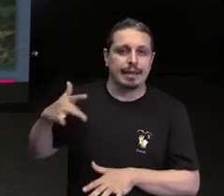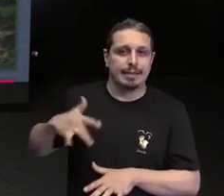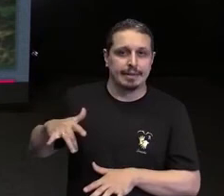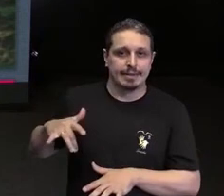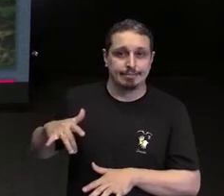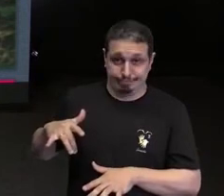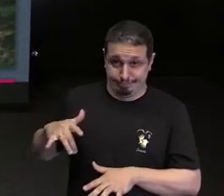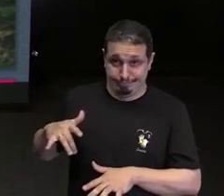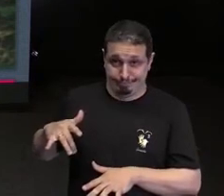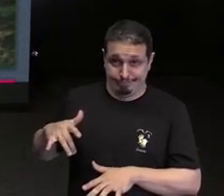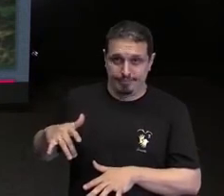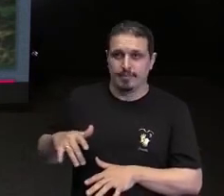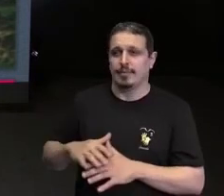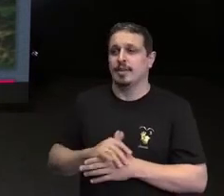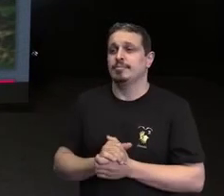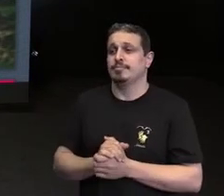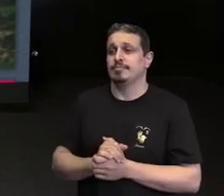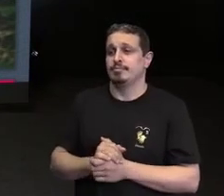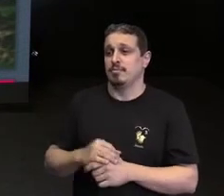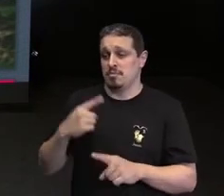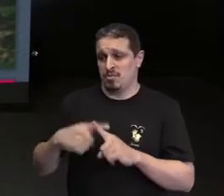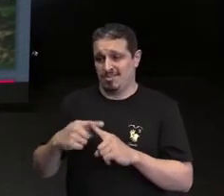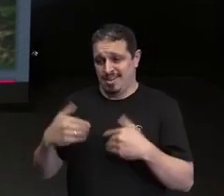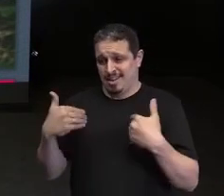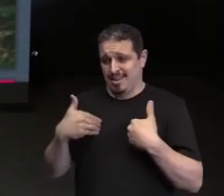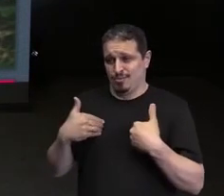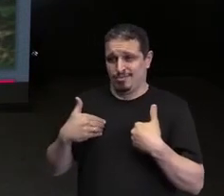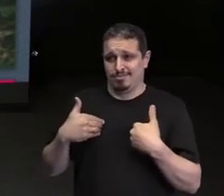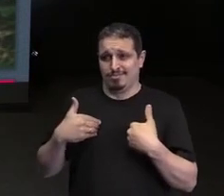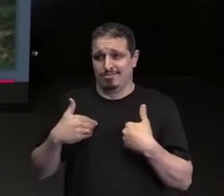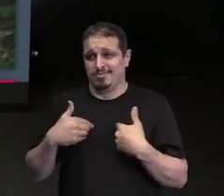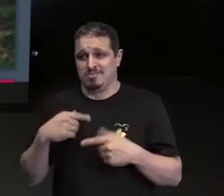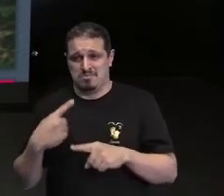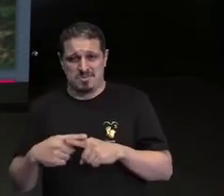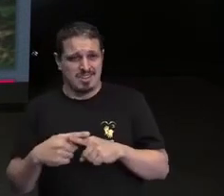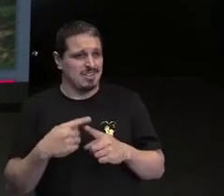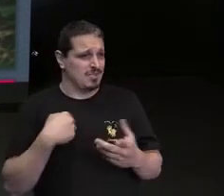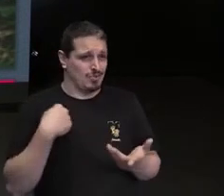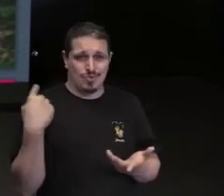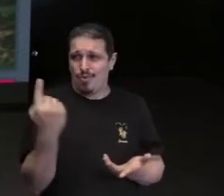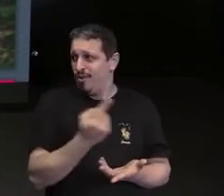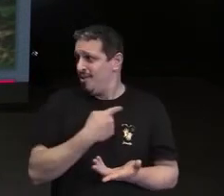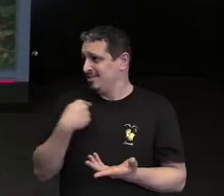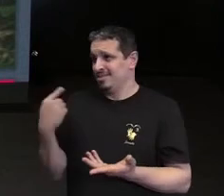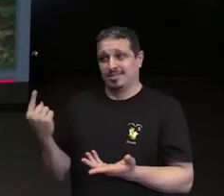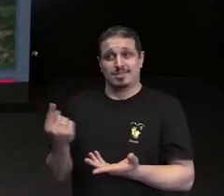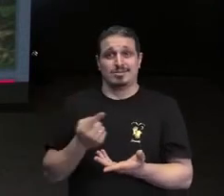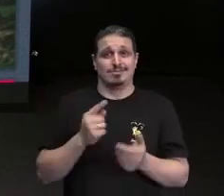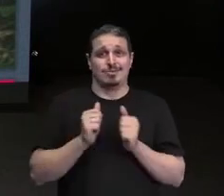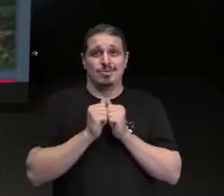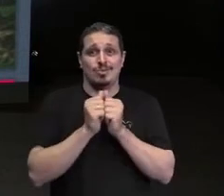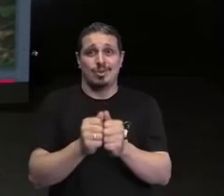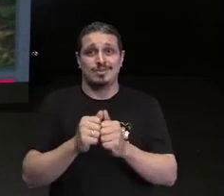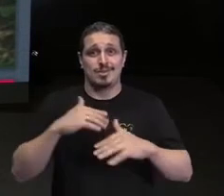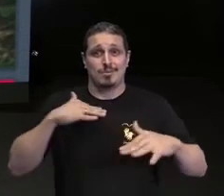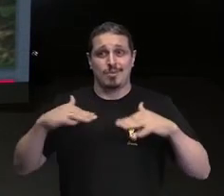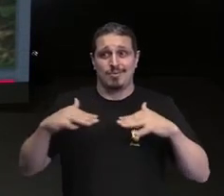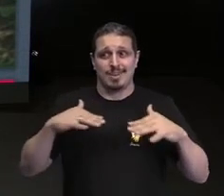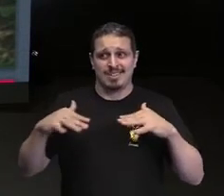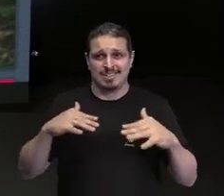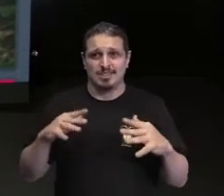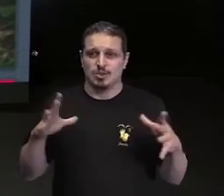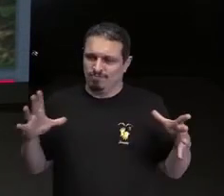esse motivo que eu estou aqui hoje e é exatamente o motivo que nós todos estamos aqui hoje nesse movimento promovido por pessoas tão